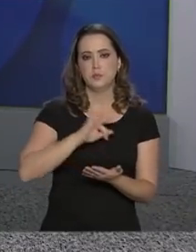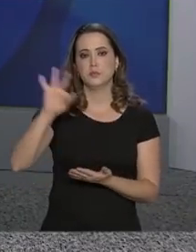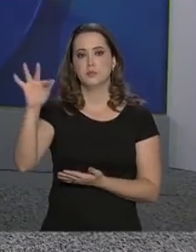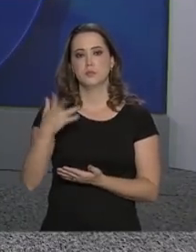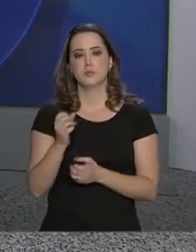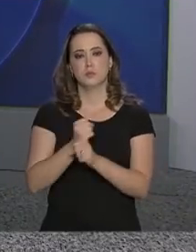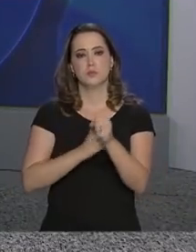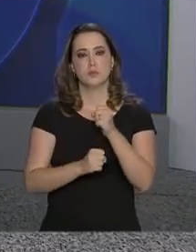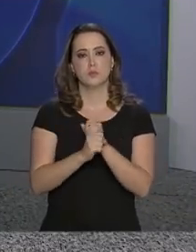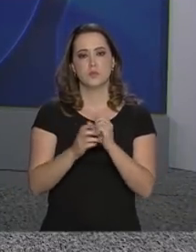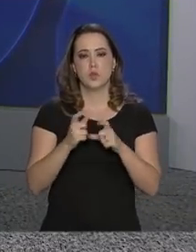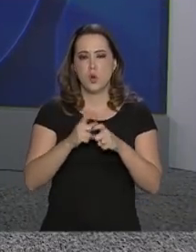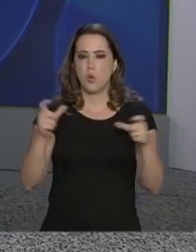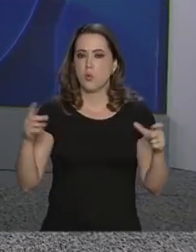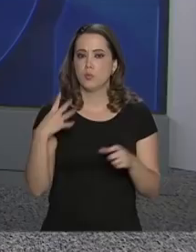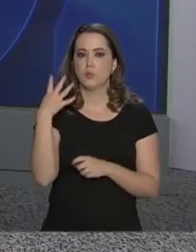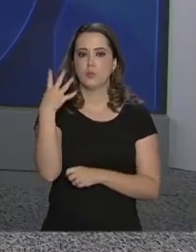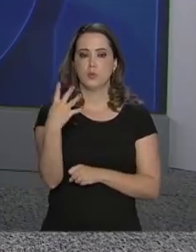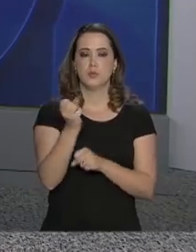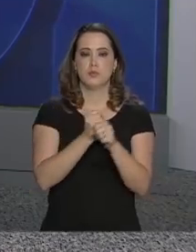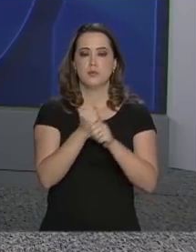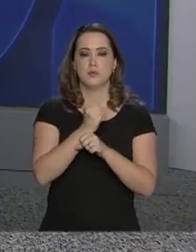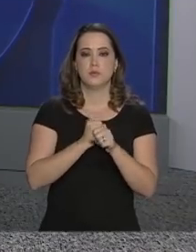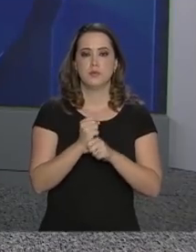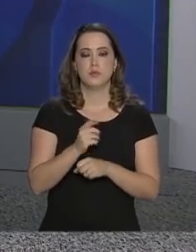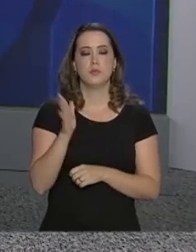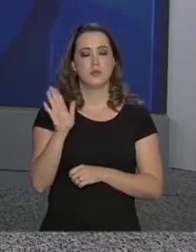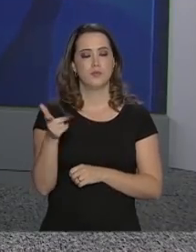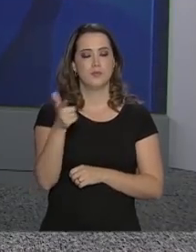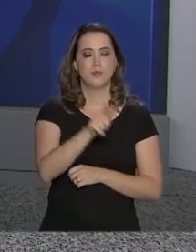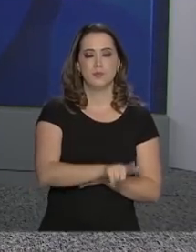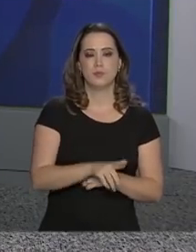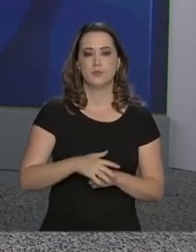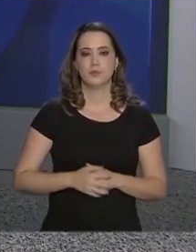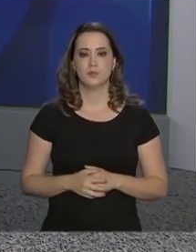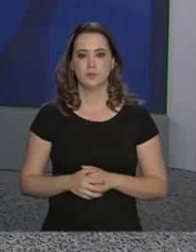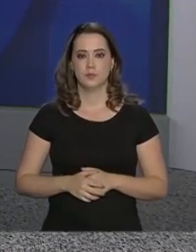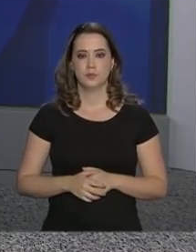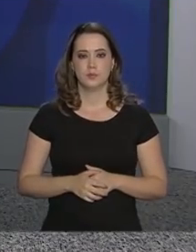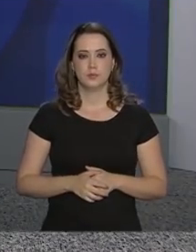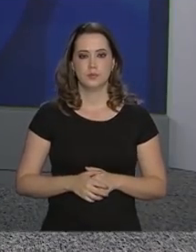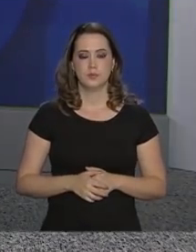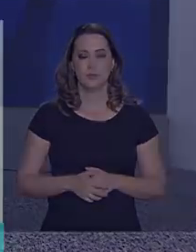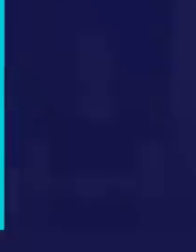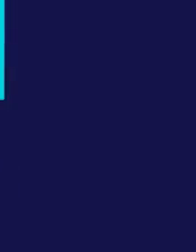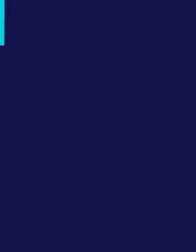federal no ano passado foi a maior dos últimos quatro anos. A gente volta já já.